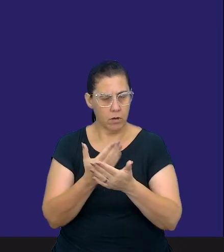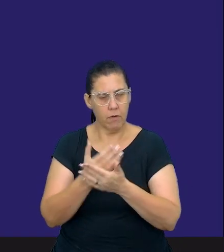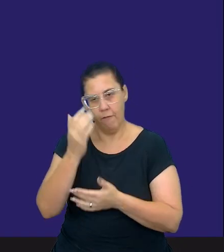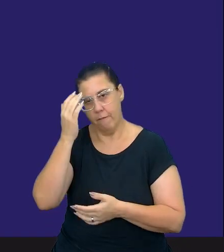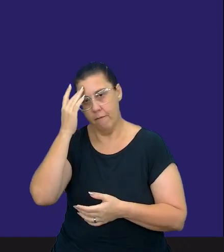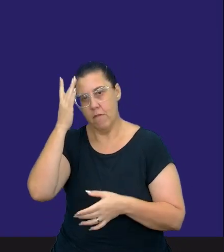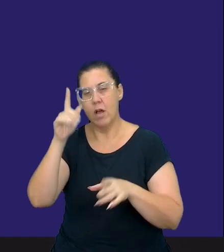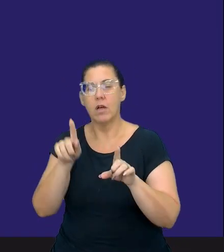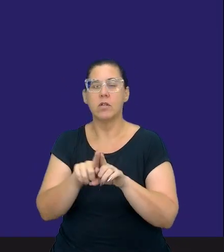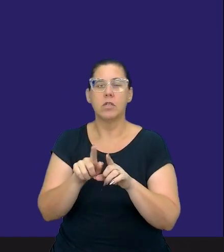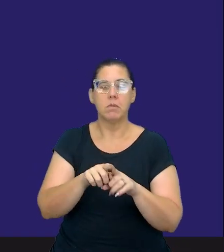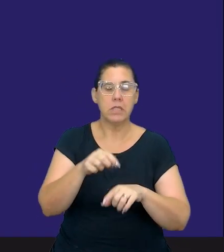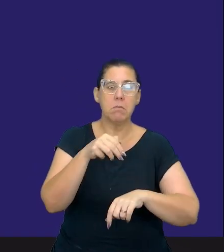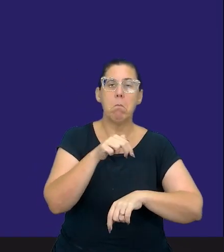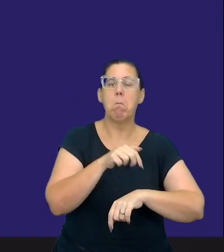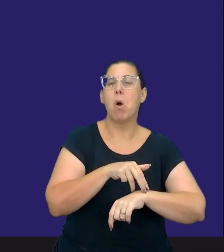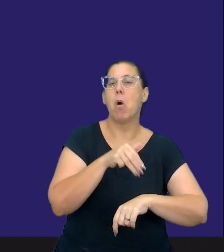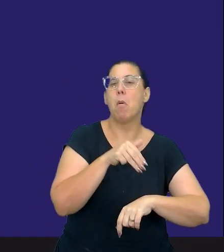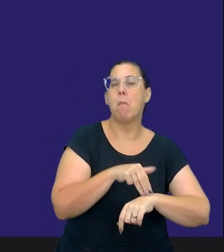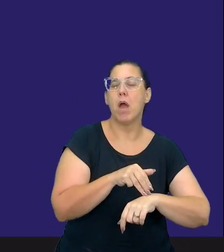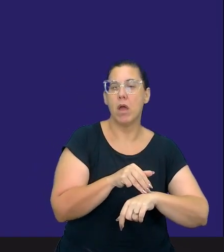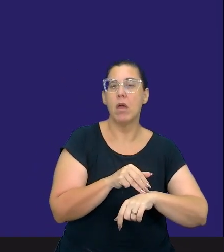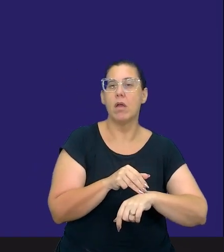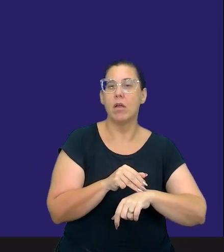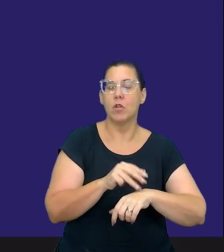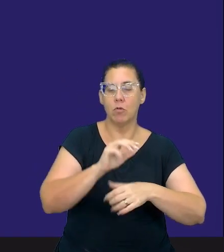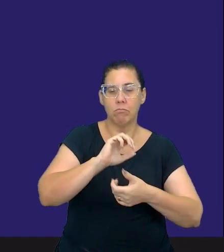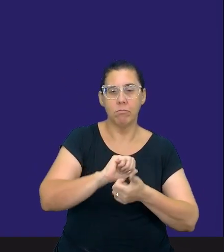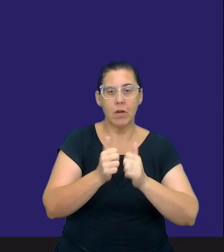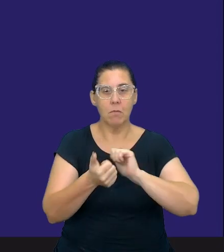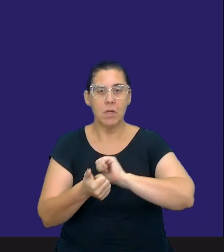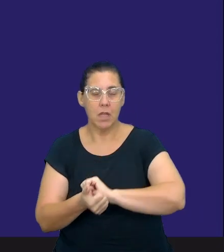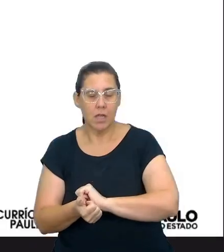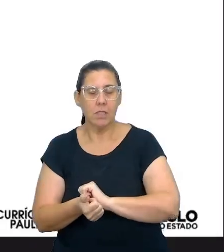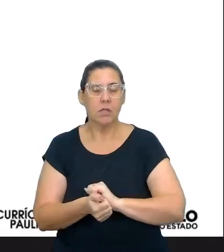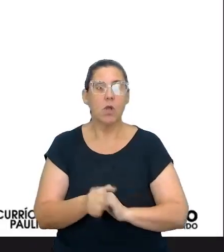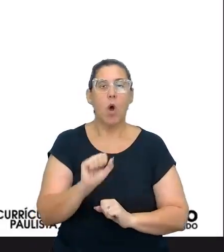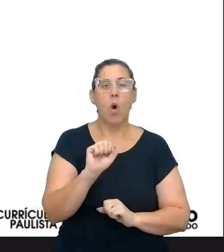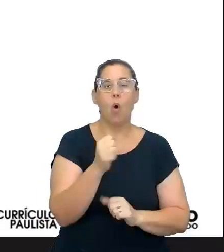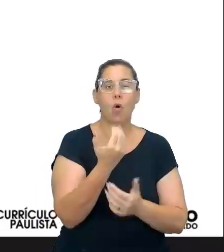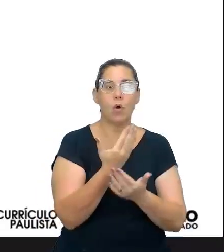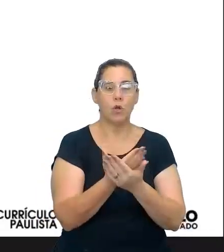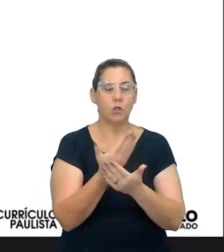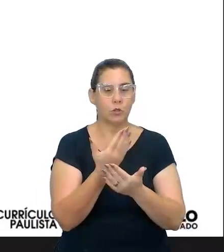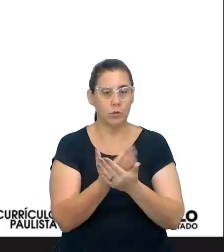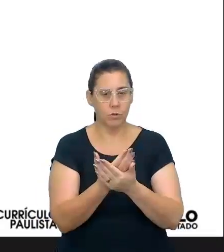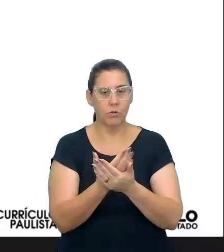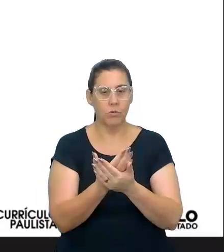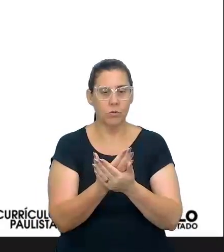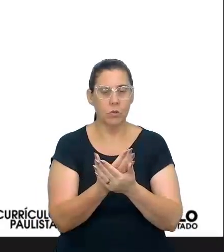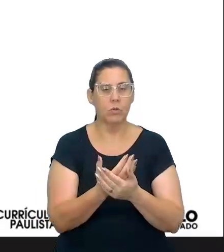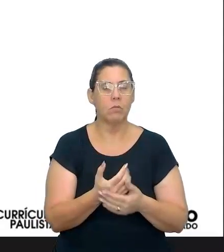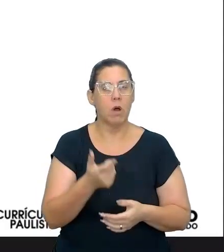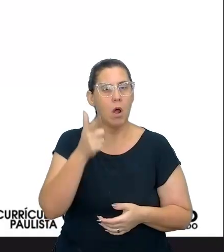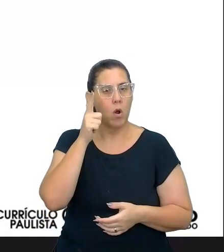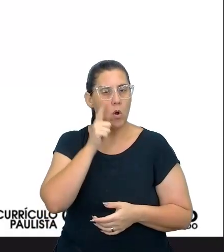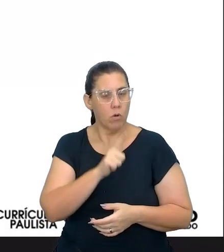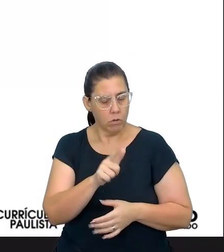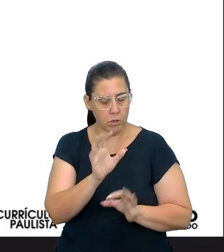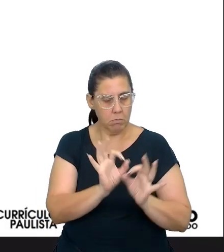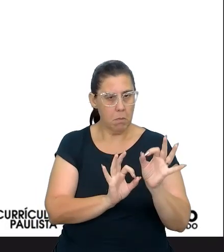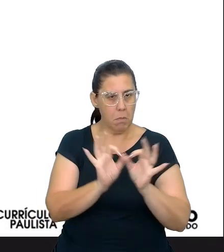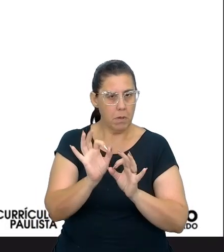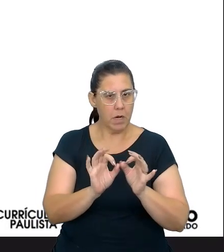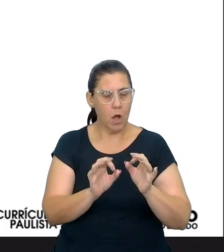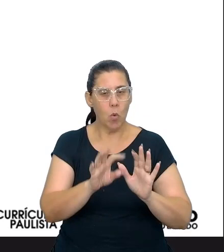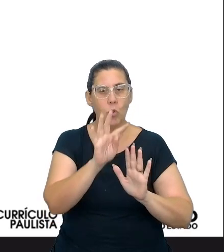esse momento, né? Essa articulação entre as 8 aulas desses alunos para que consigam fazer uma produção